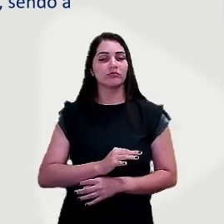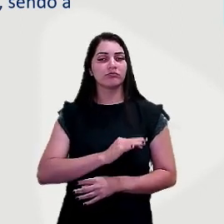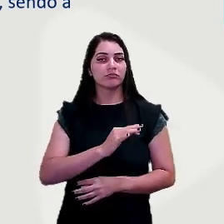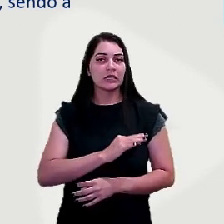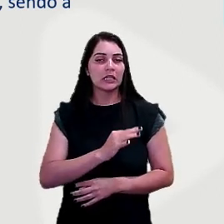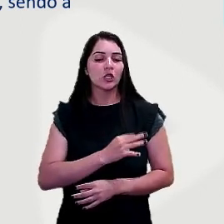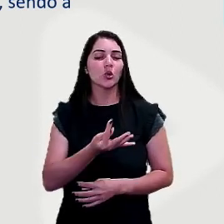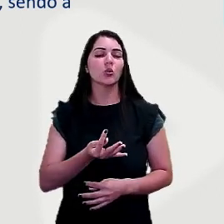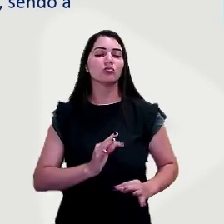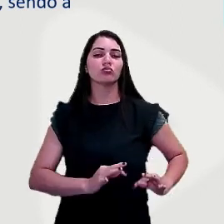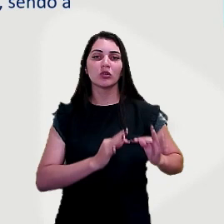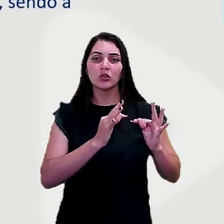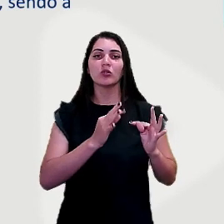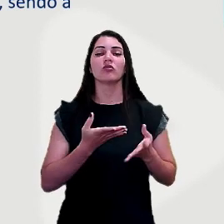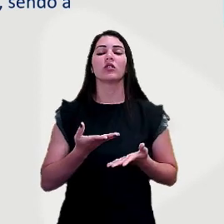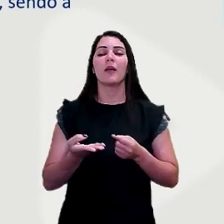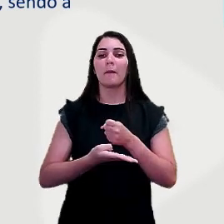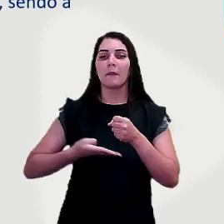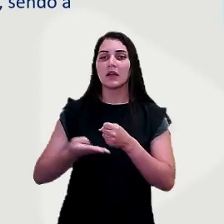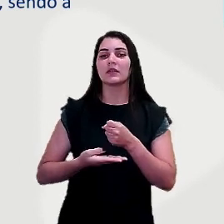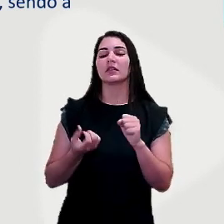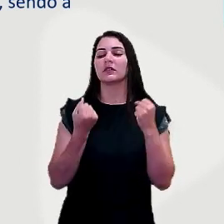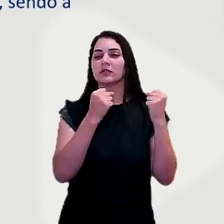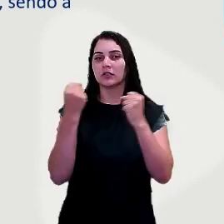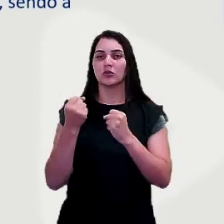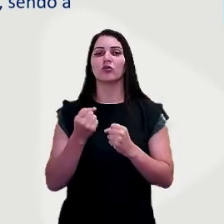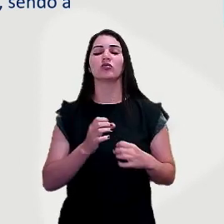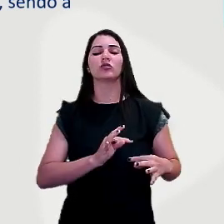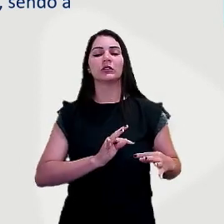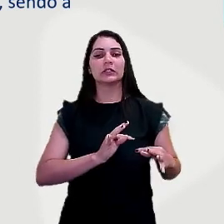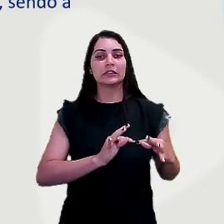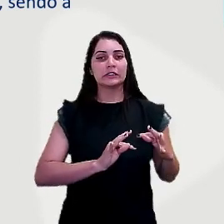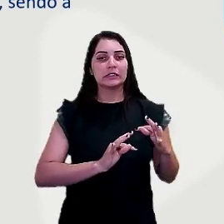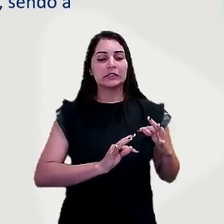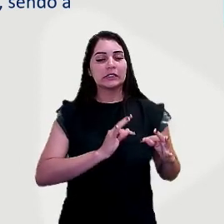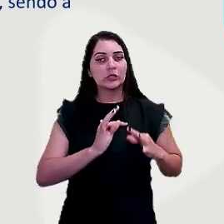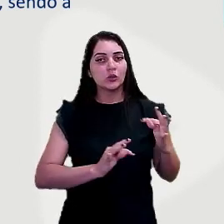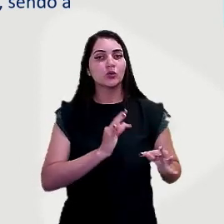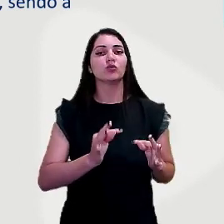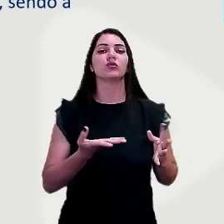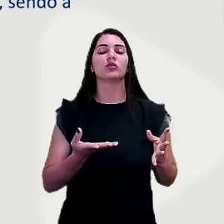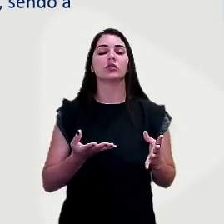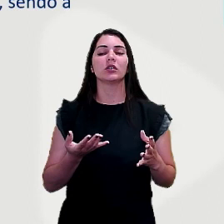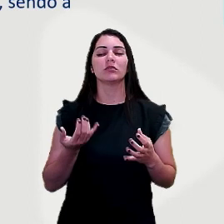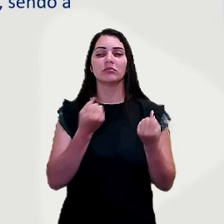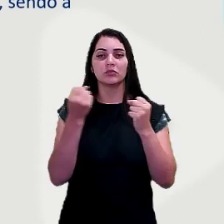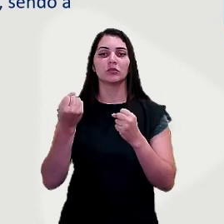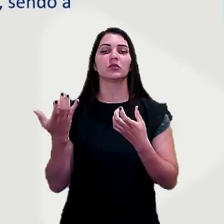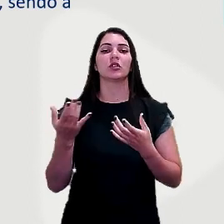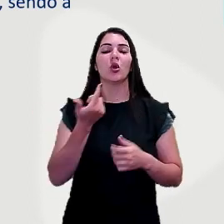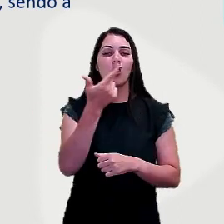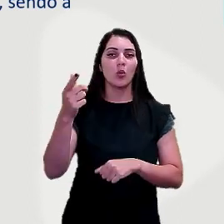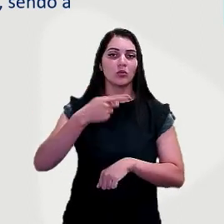baseada na indústria, na questão da tecnologia, na indústria de ponta, como outros países também, como a gente vê